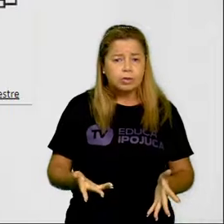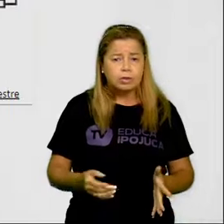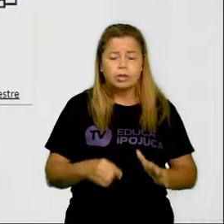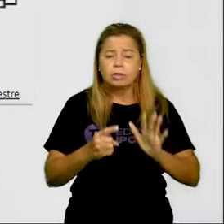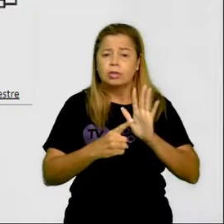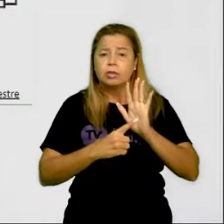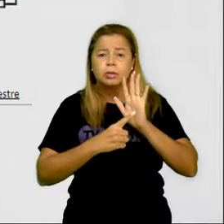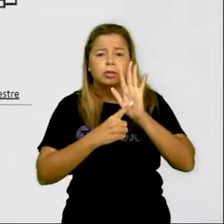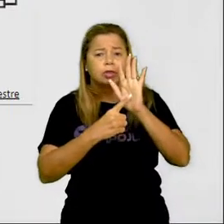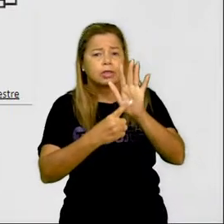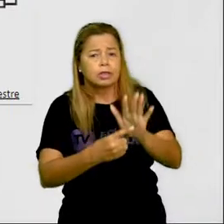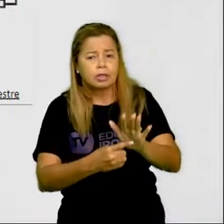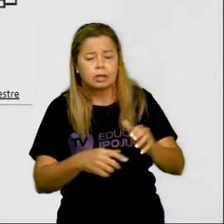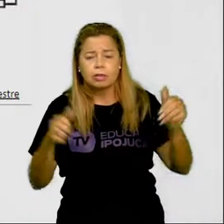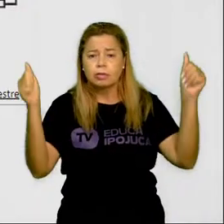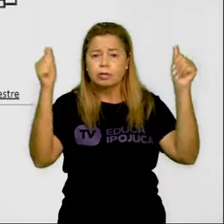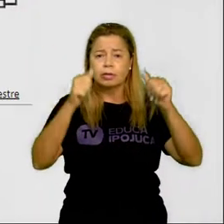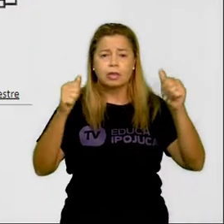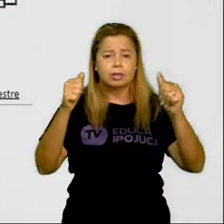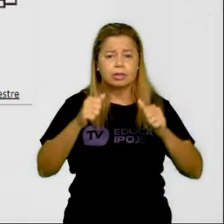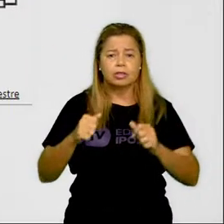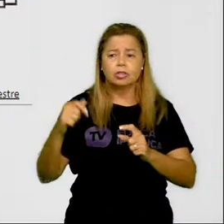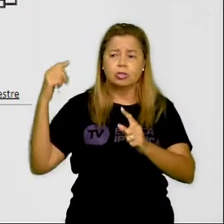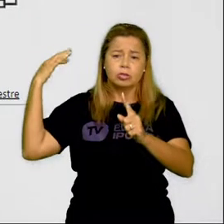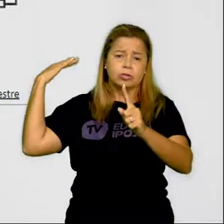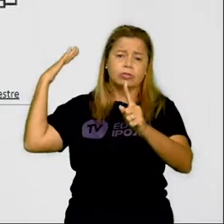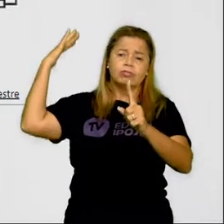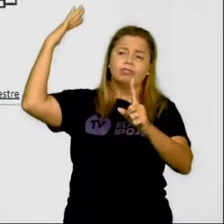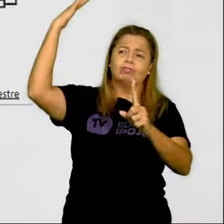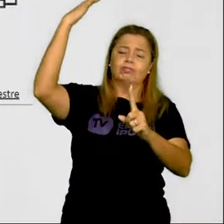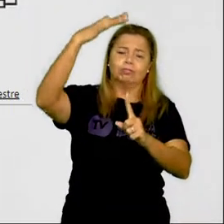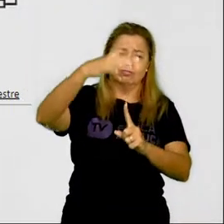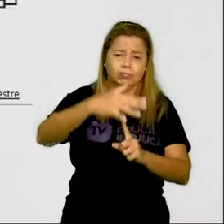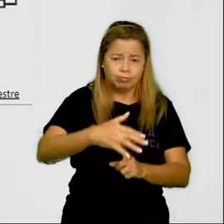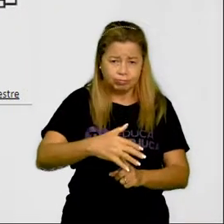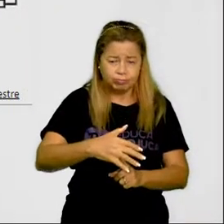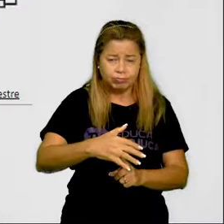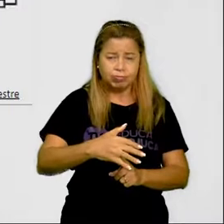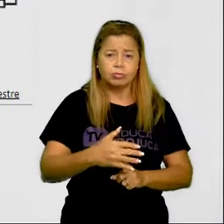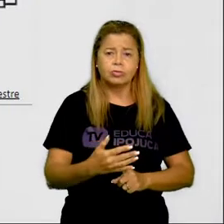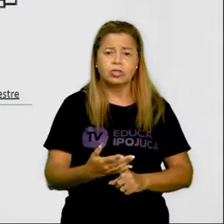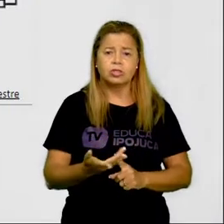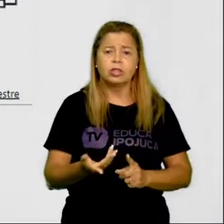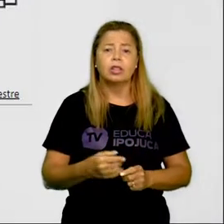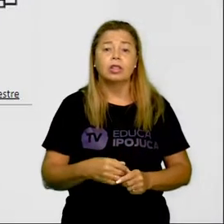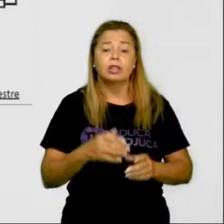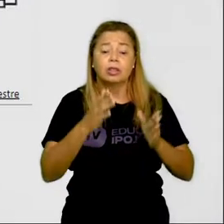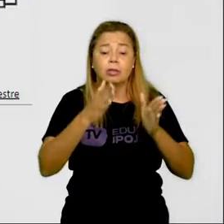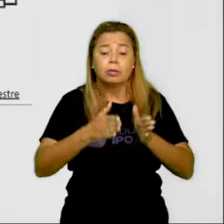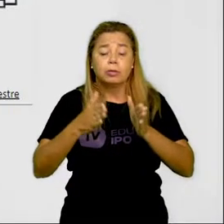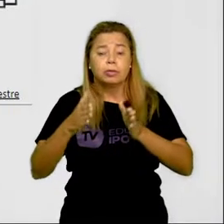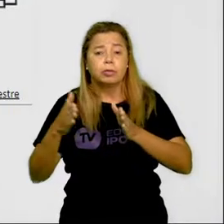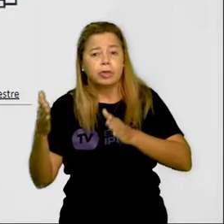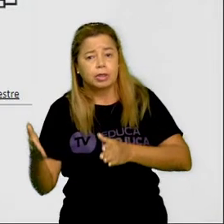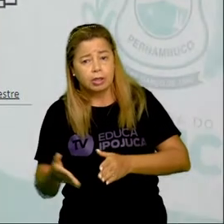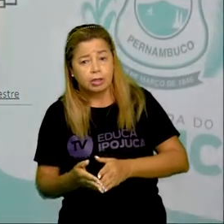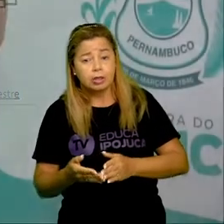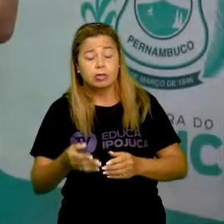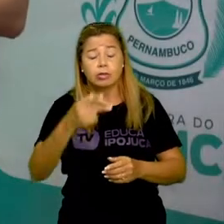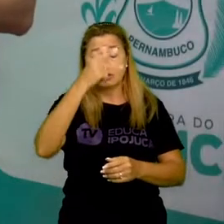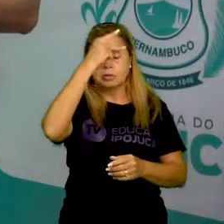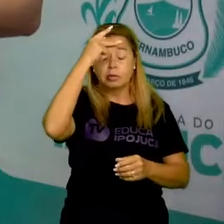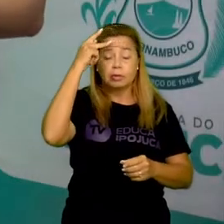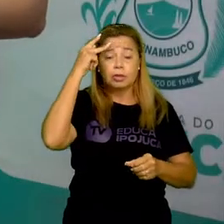artísticas datam do período rupestre. E que período rupestre é esse? É o período dos homens das